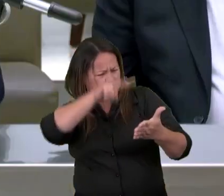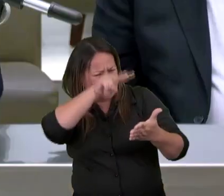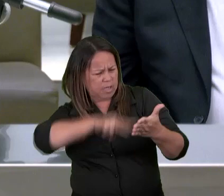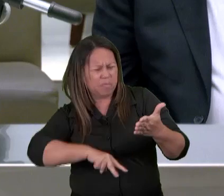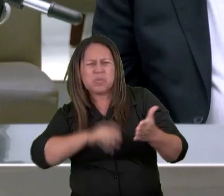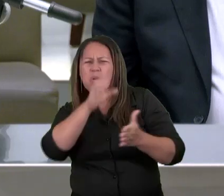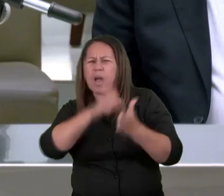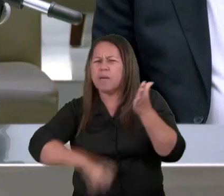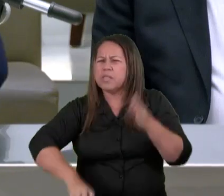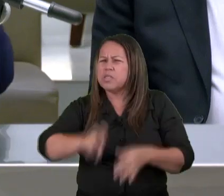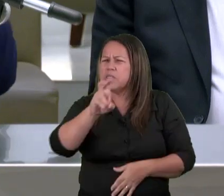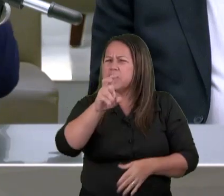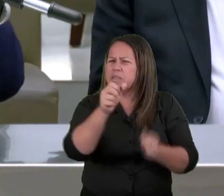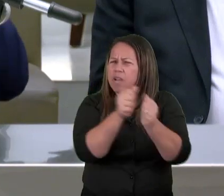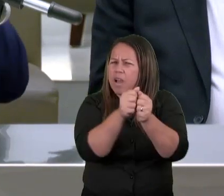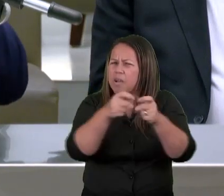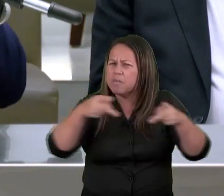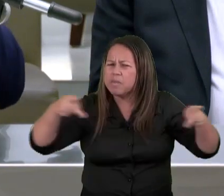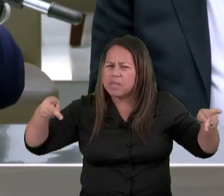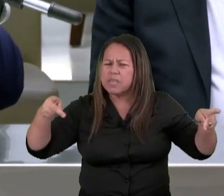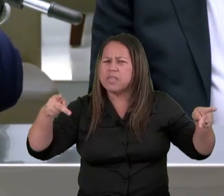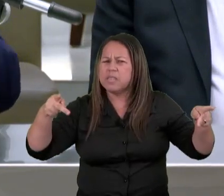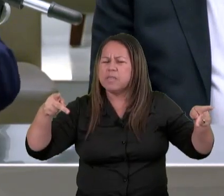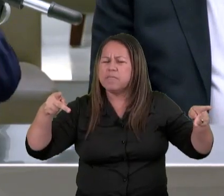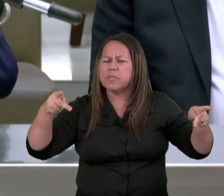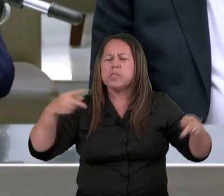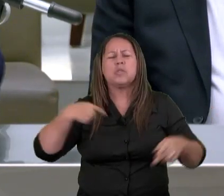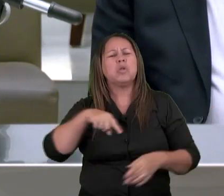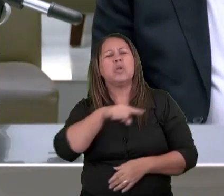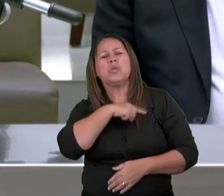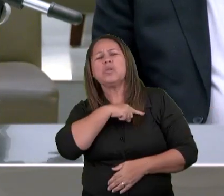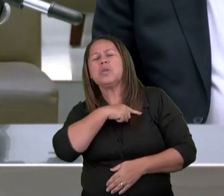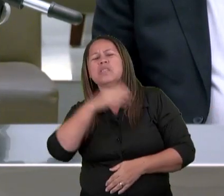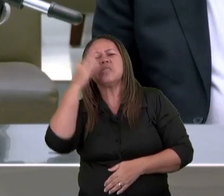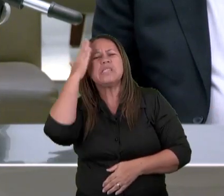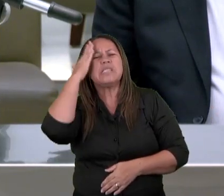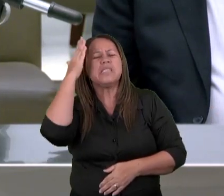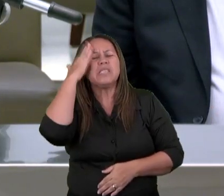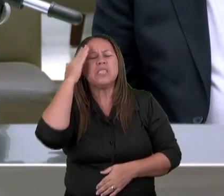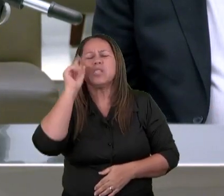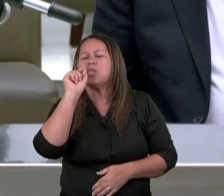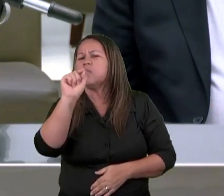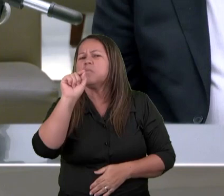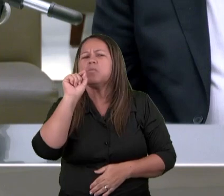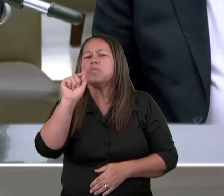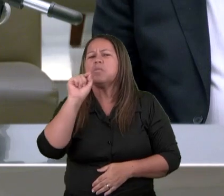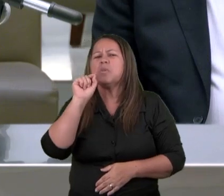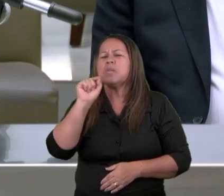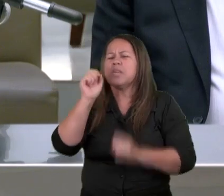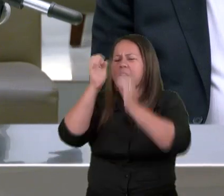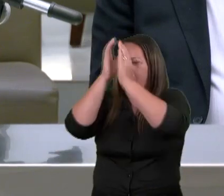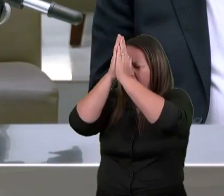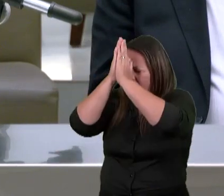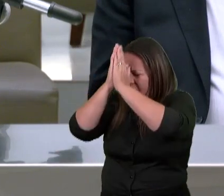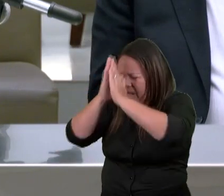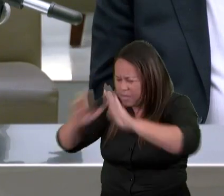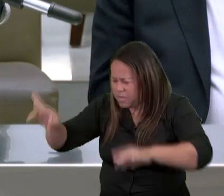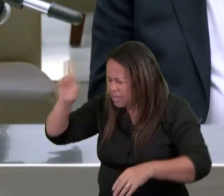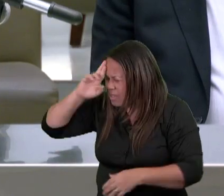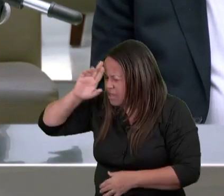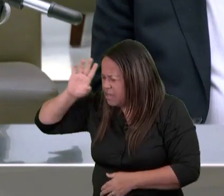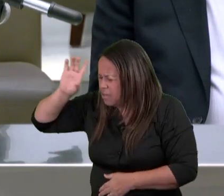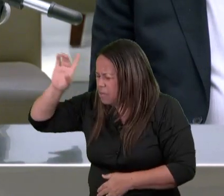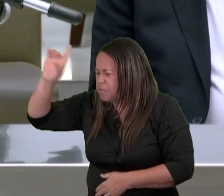Apocalipse Nós estamos diante de um verdadeiro cenário de adoração no